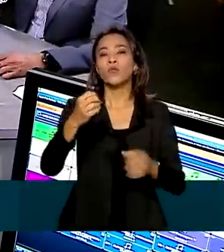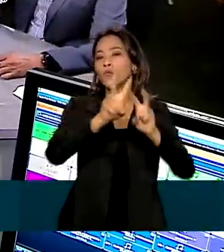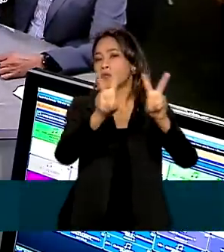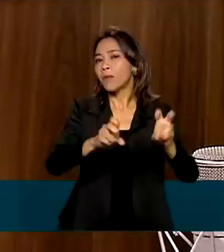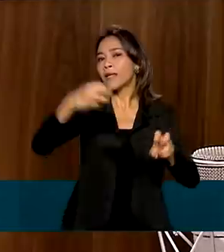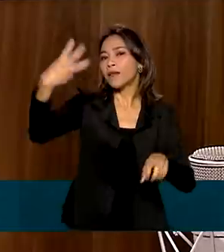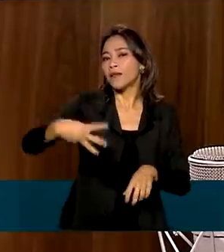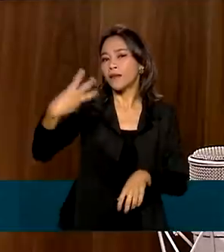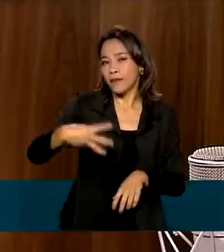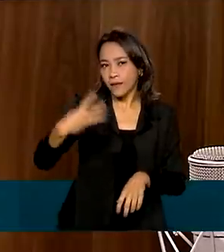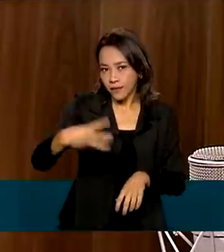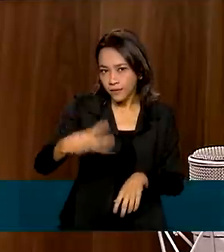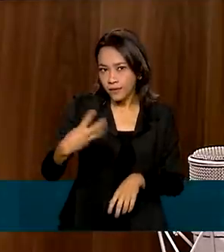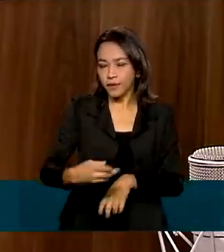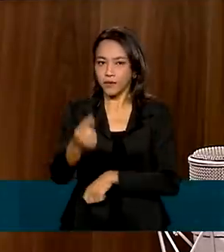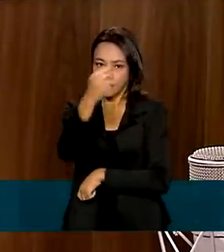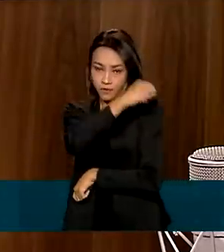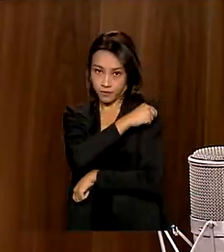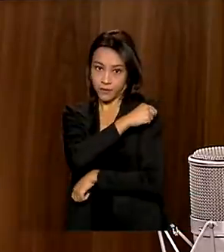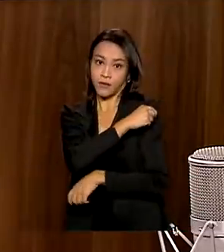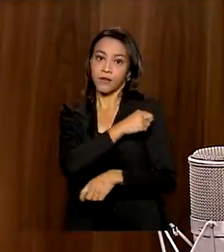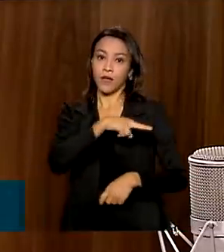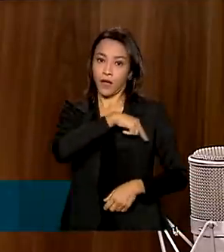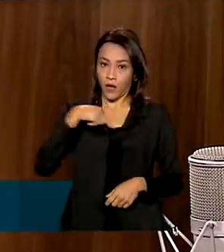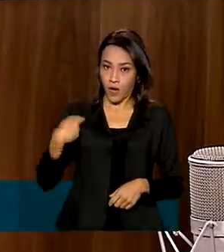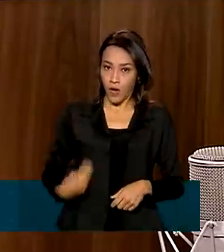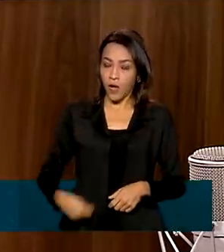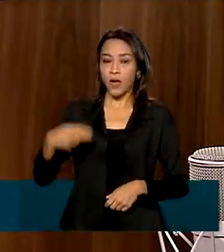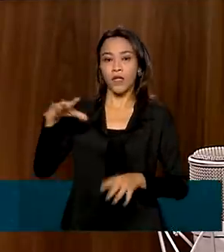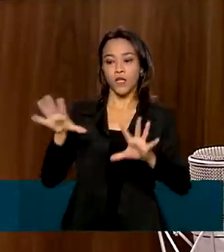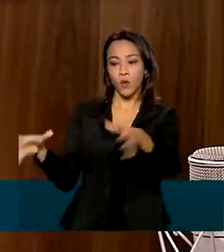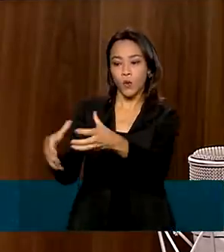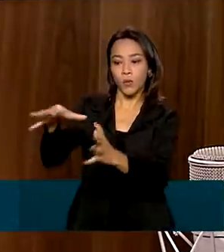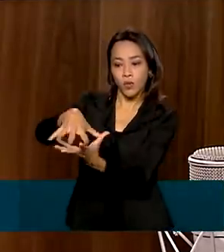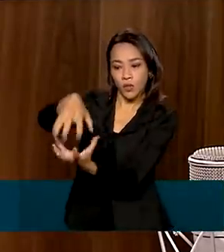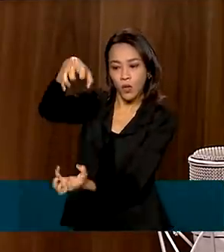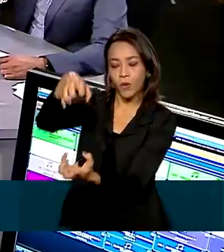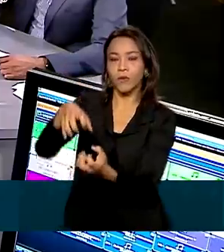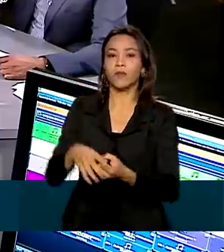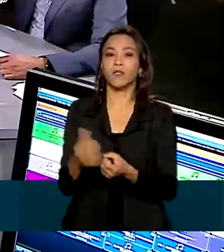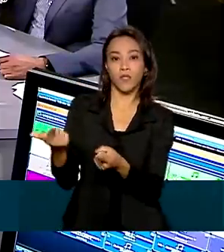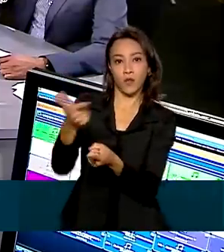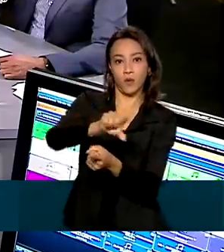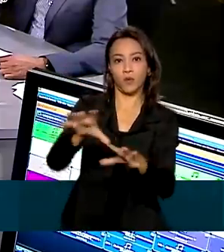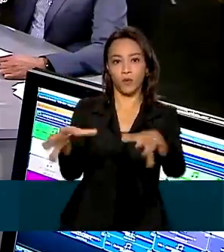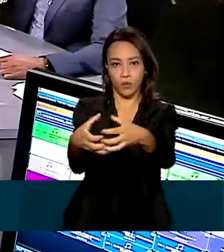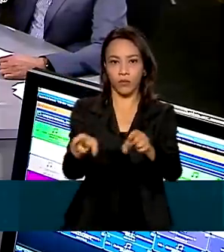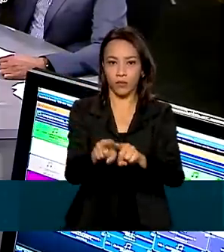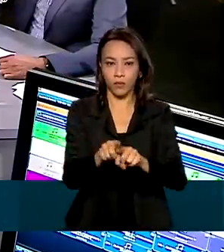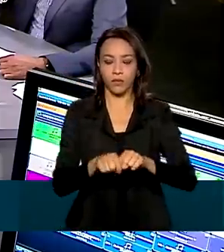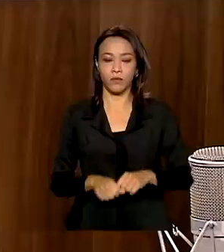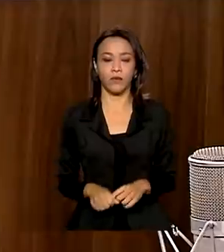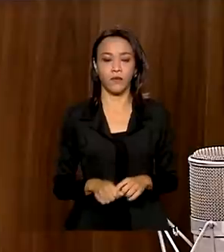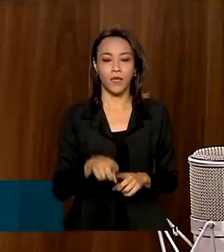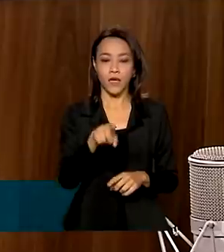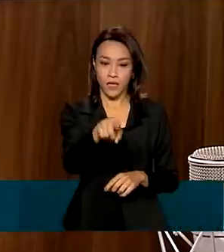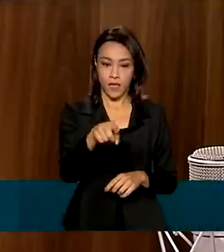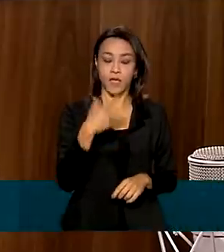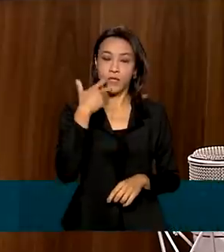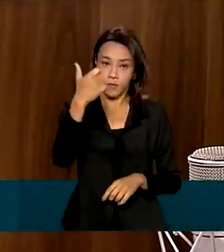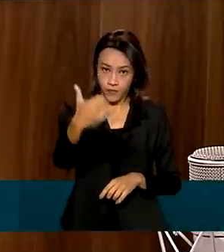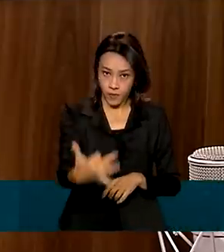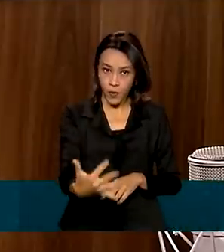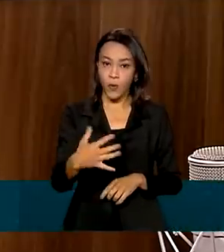da Coronavac em idosos acima de 80 anos e imunossuprimidos. É possível, né, provável que